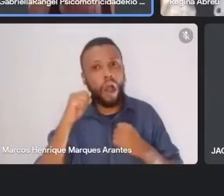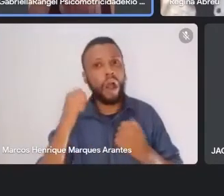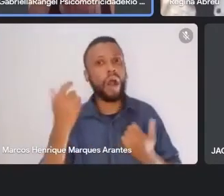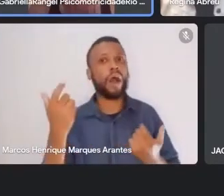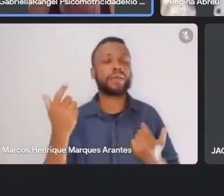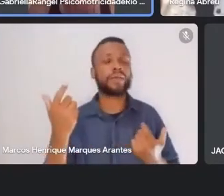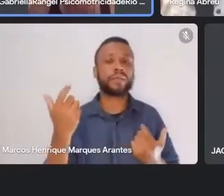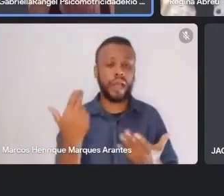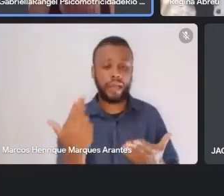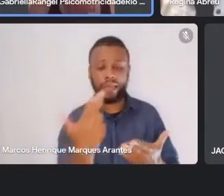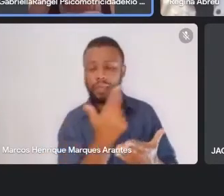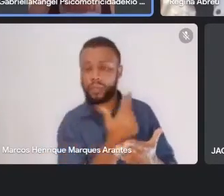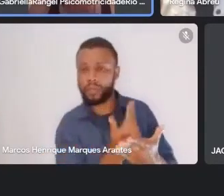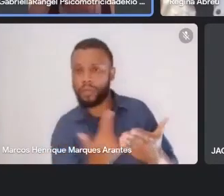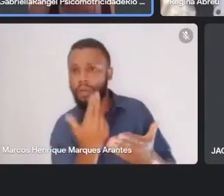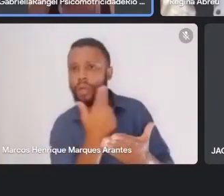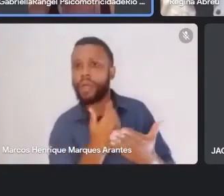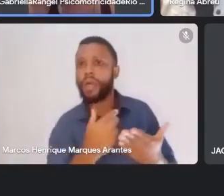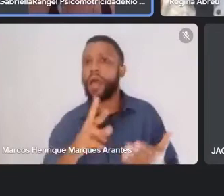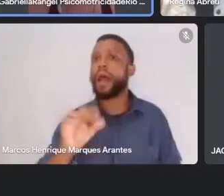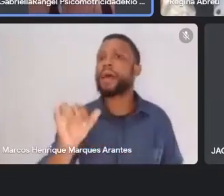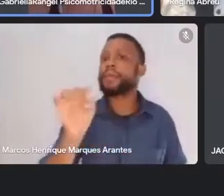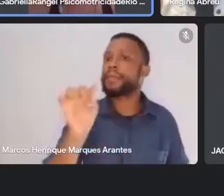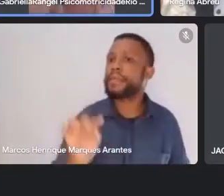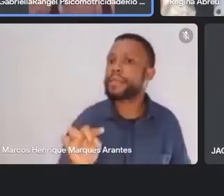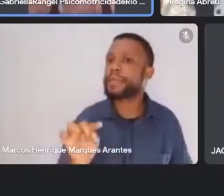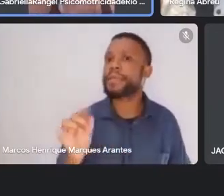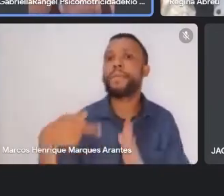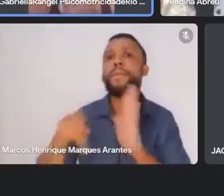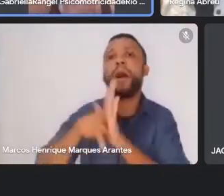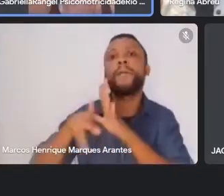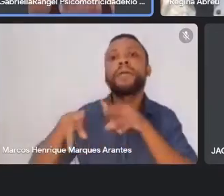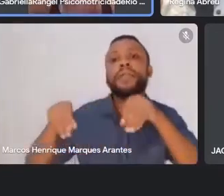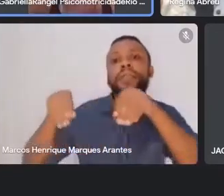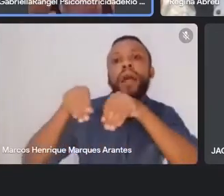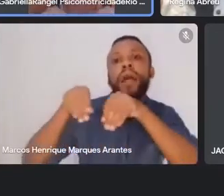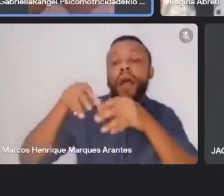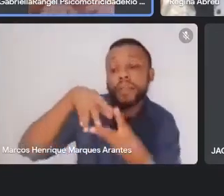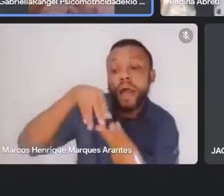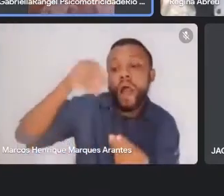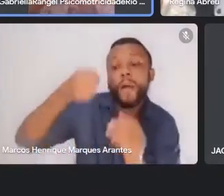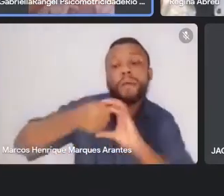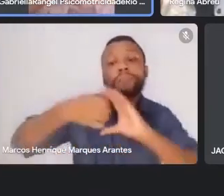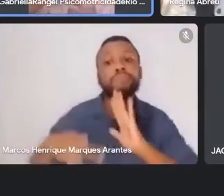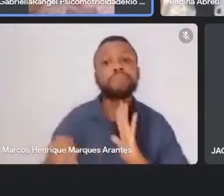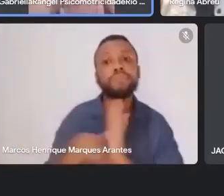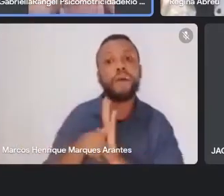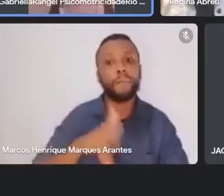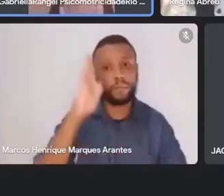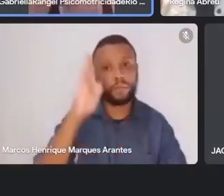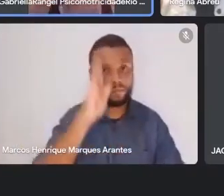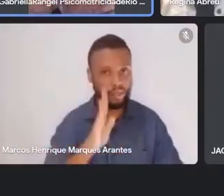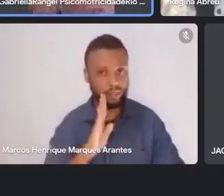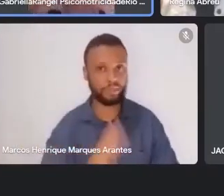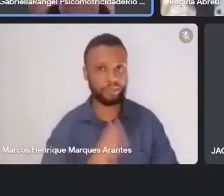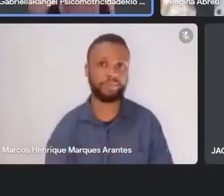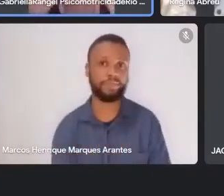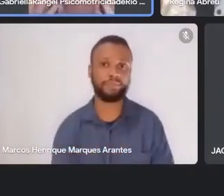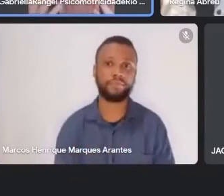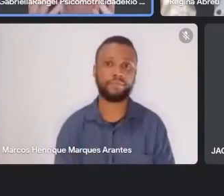raízes, raízes da terra, raízes da alma brasileira, e o nosso